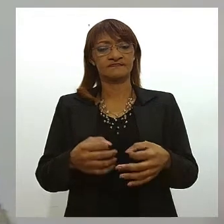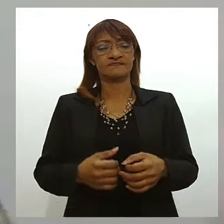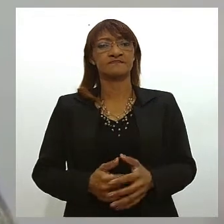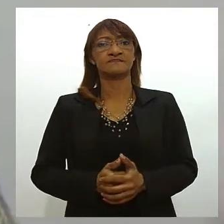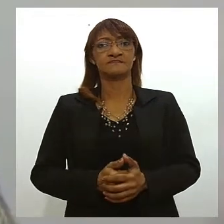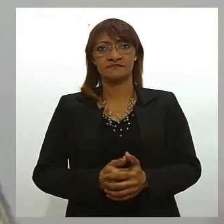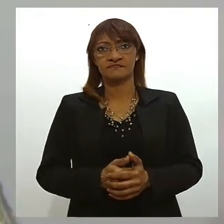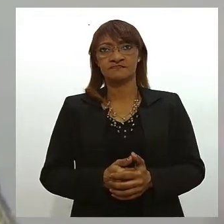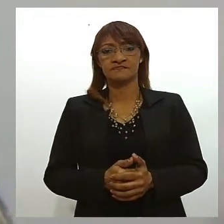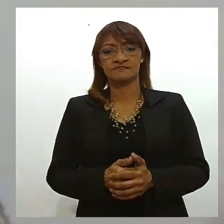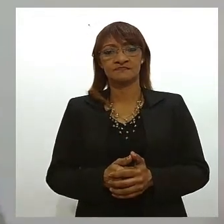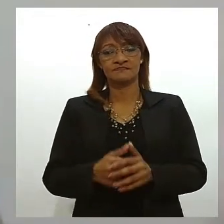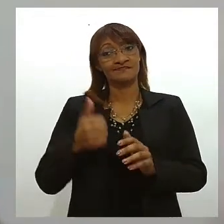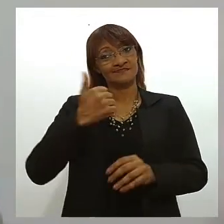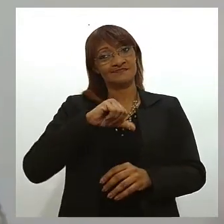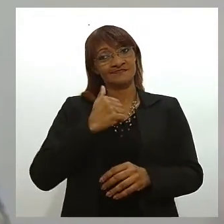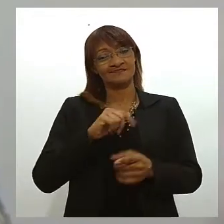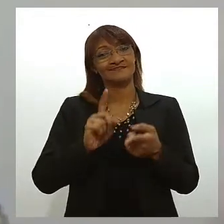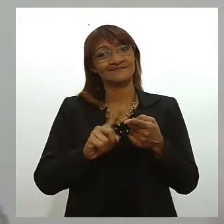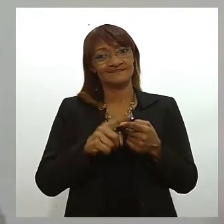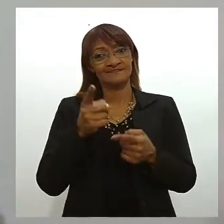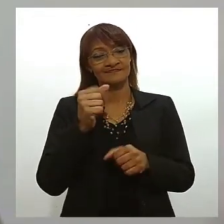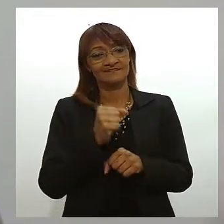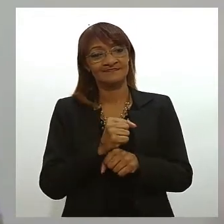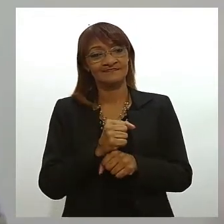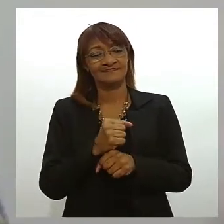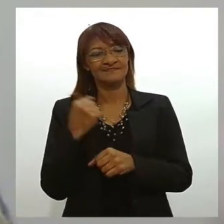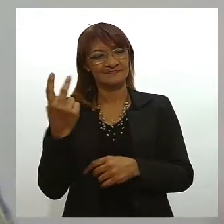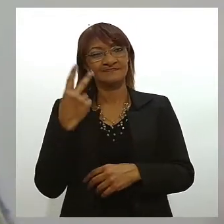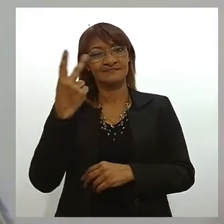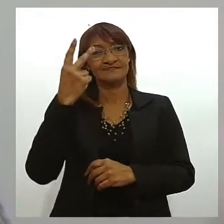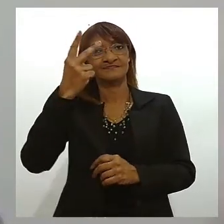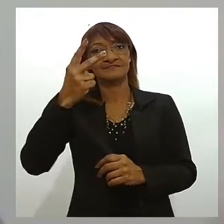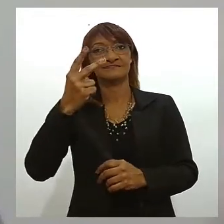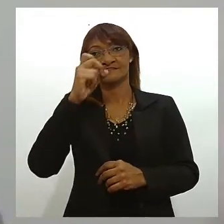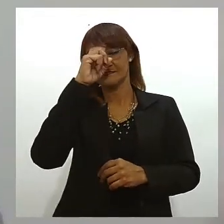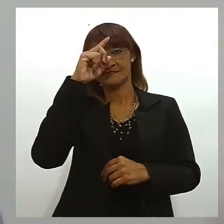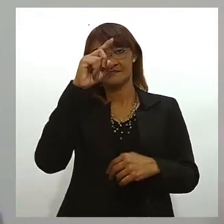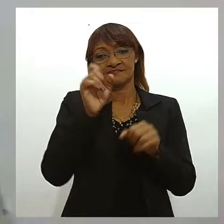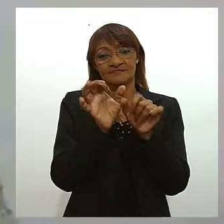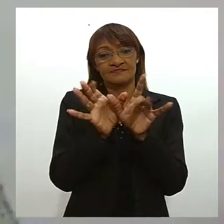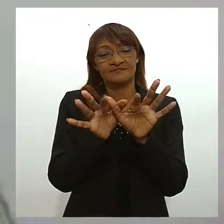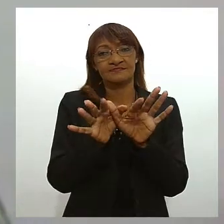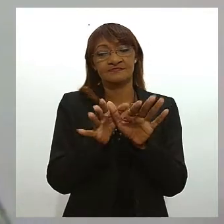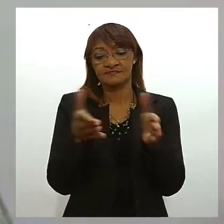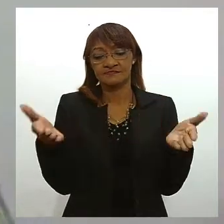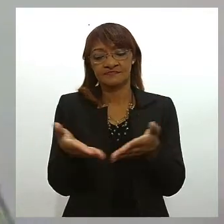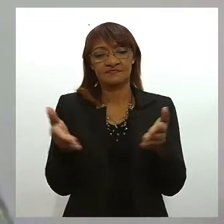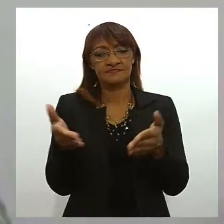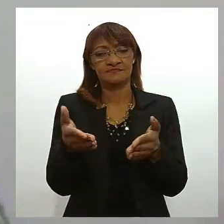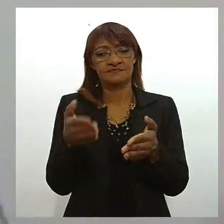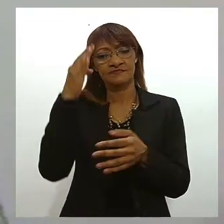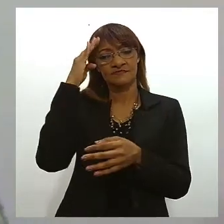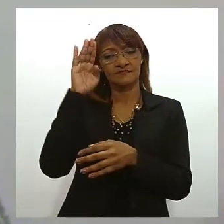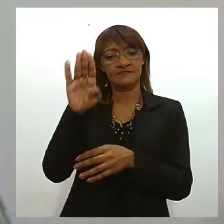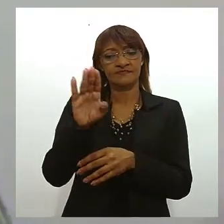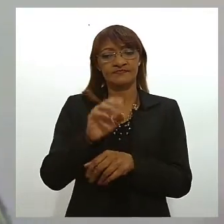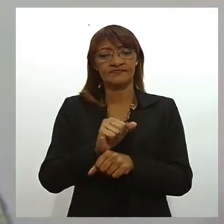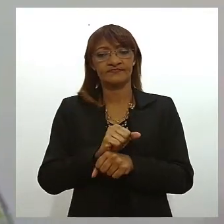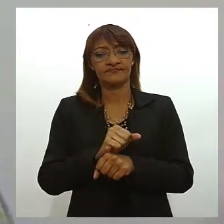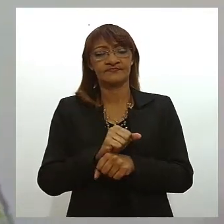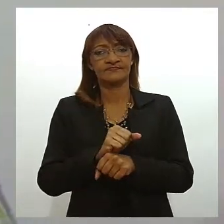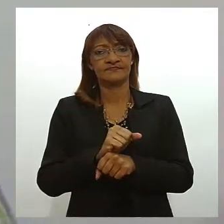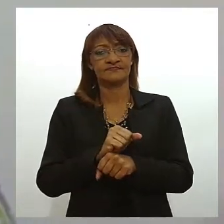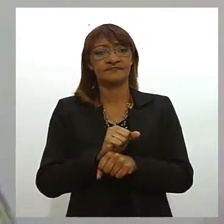e nos avaliando, né? Então, eu acho que vai ser de grande relevância para o hospital de cirurgia, principalmente nesse momento de reestruturação dos seus processos de